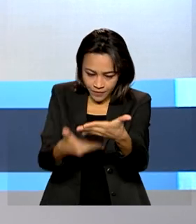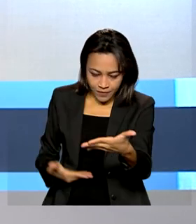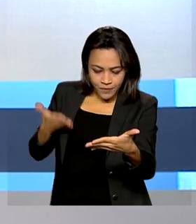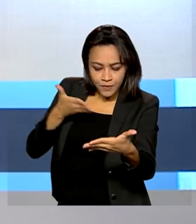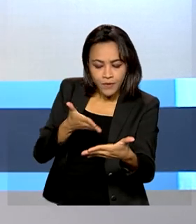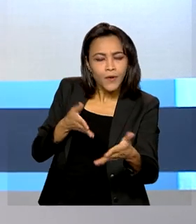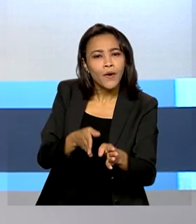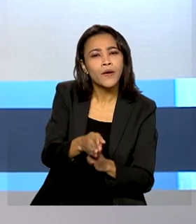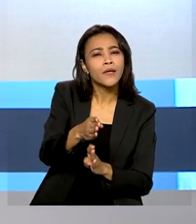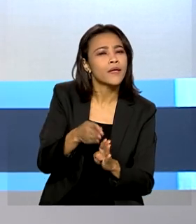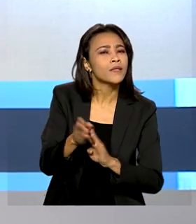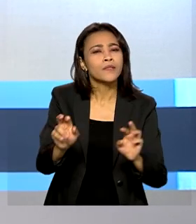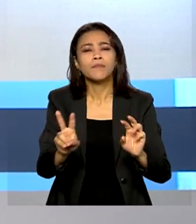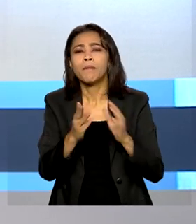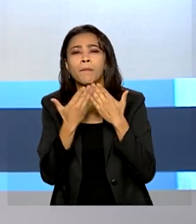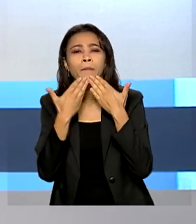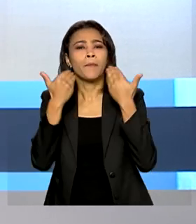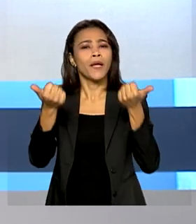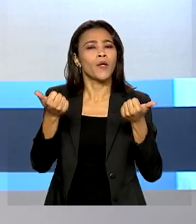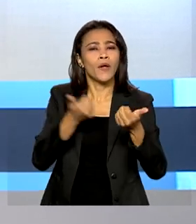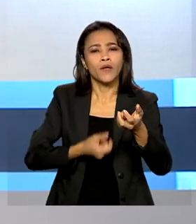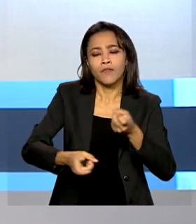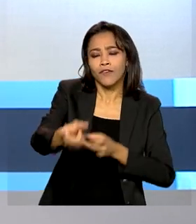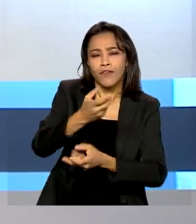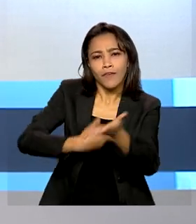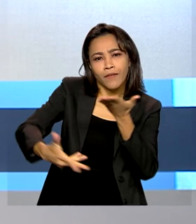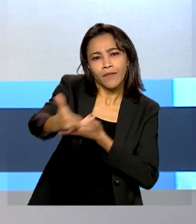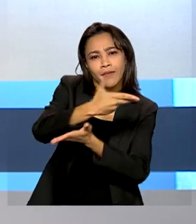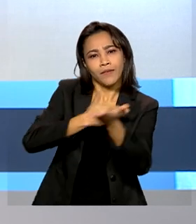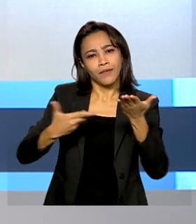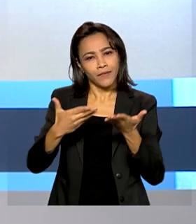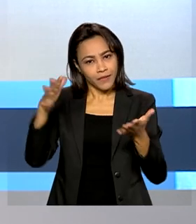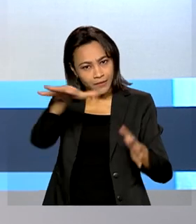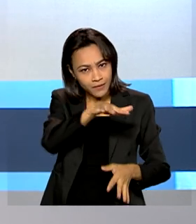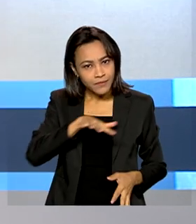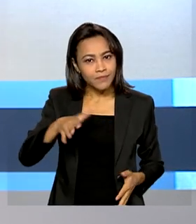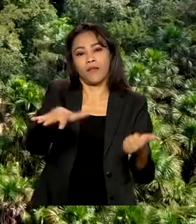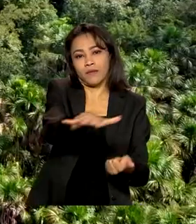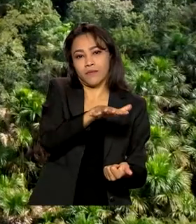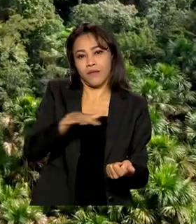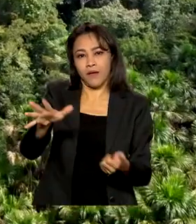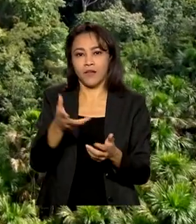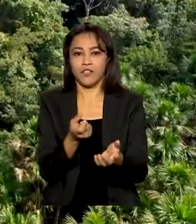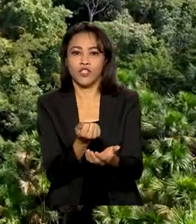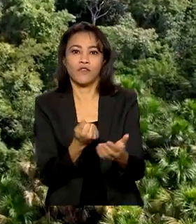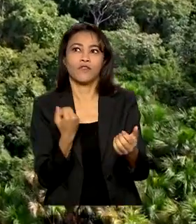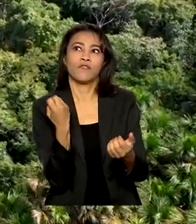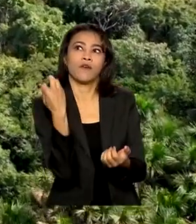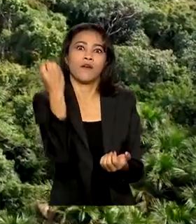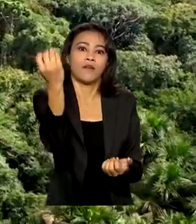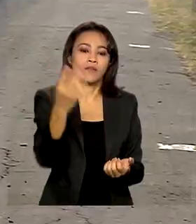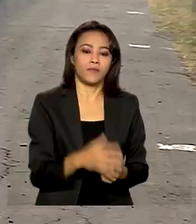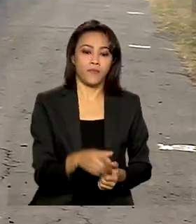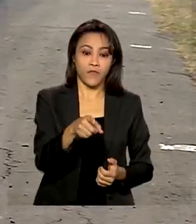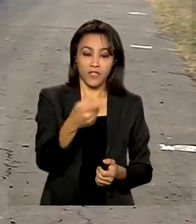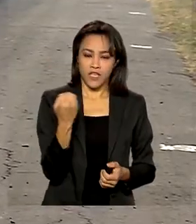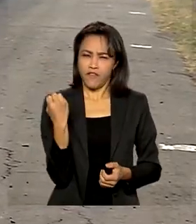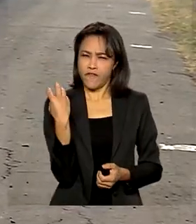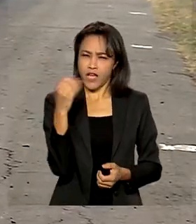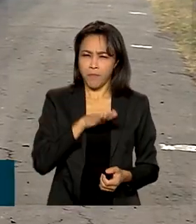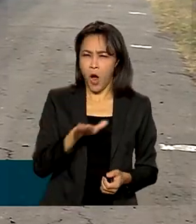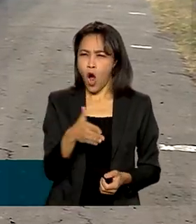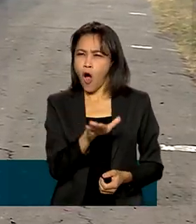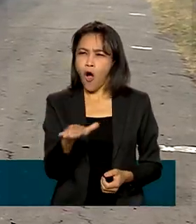orientações para melhorar as relações de consumo no setor. Pegar a estrada e